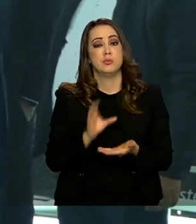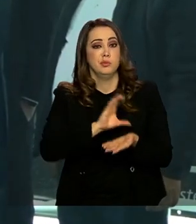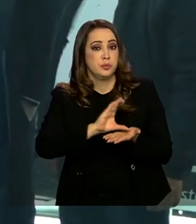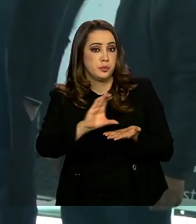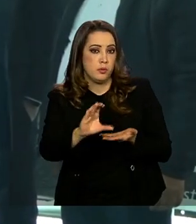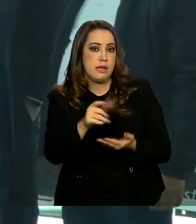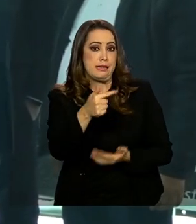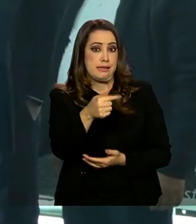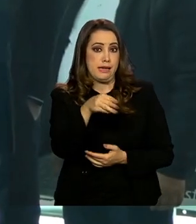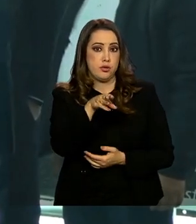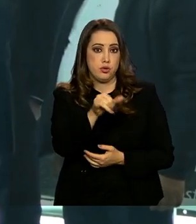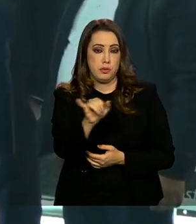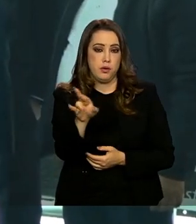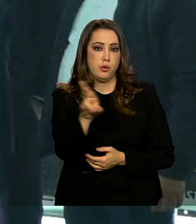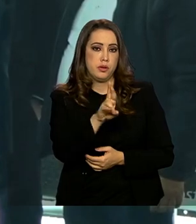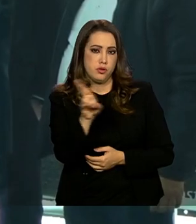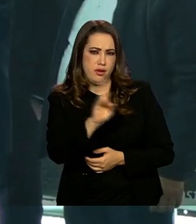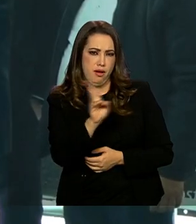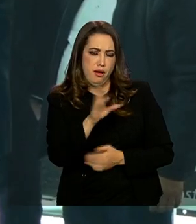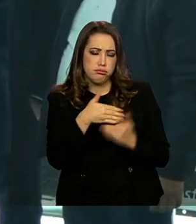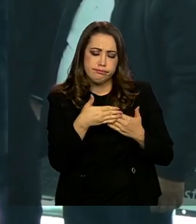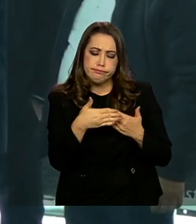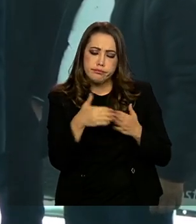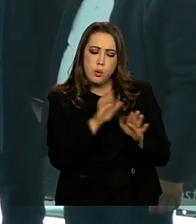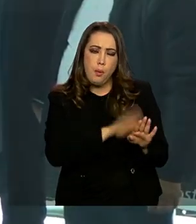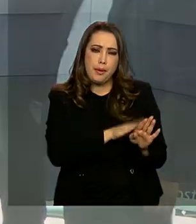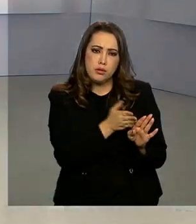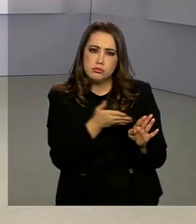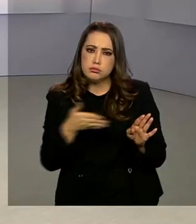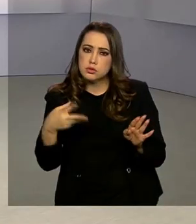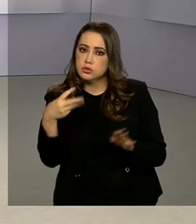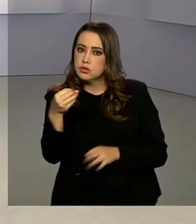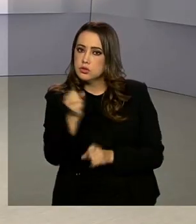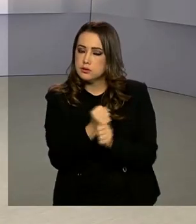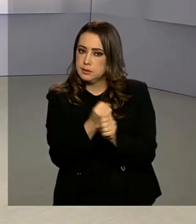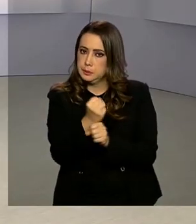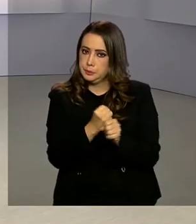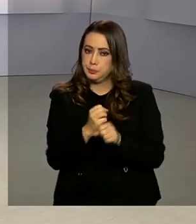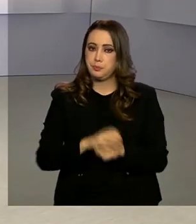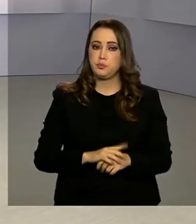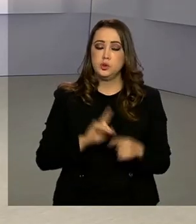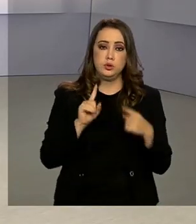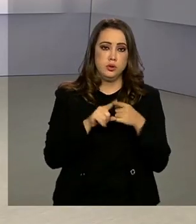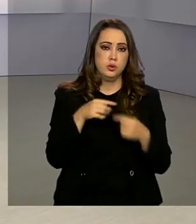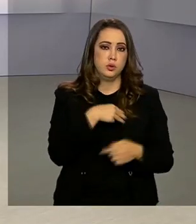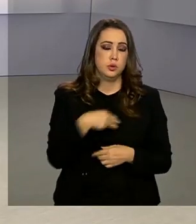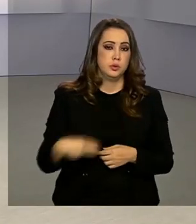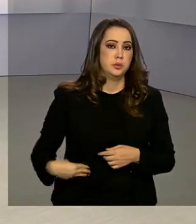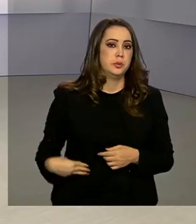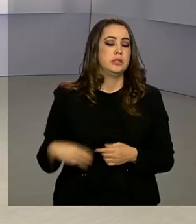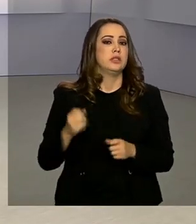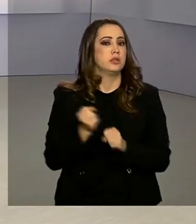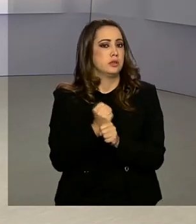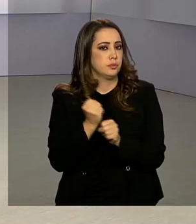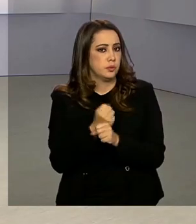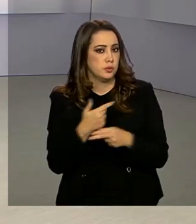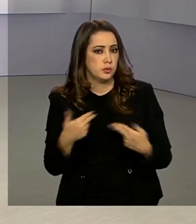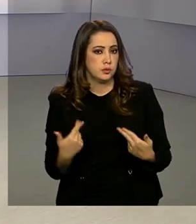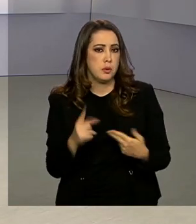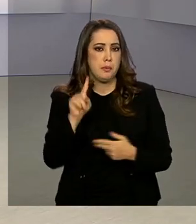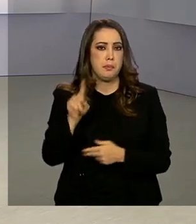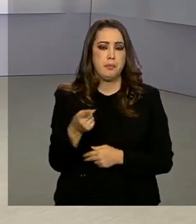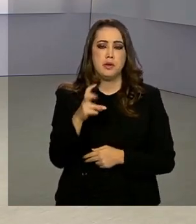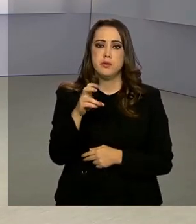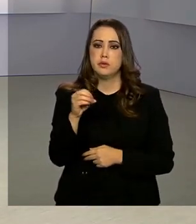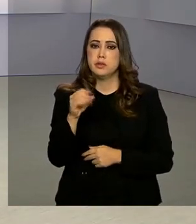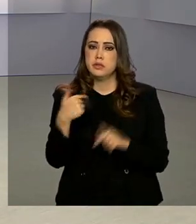de R 7,5 bilhões ao longo de 30 anos. Segundo o ministro Tarcísio de Freitas, 1.500 empregos